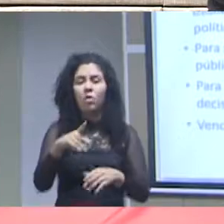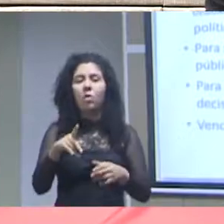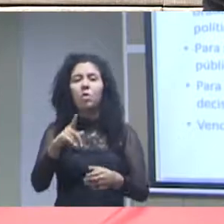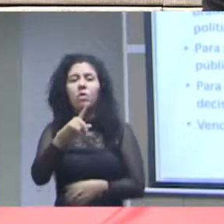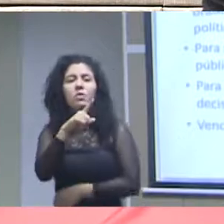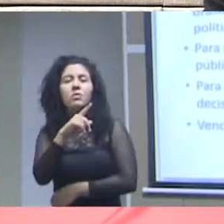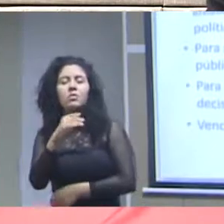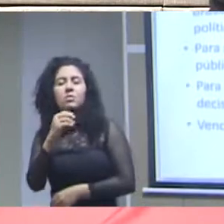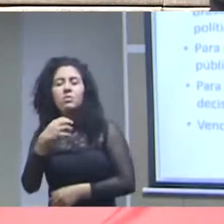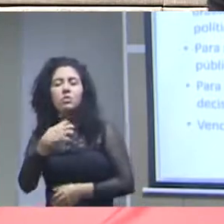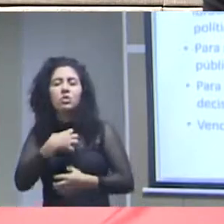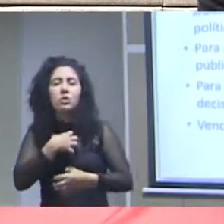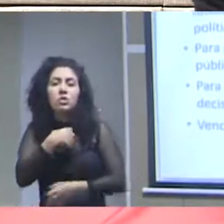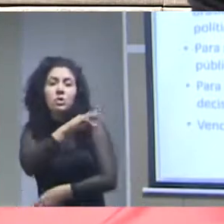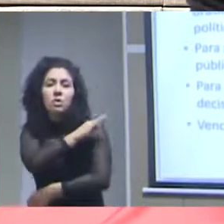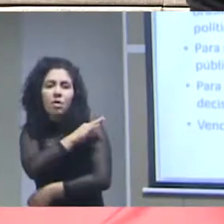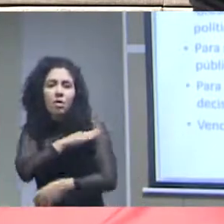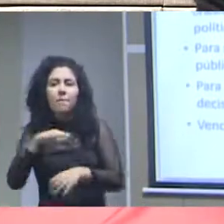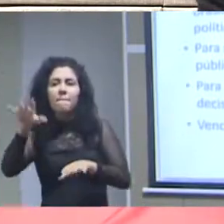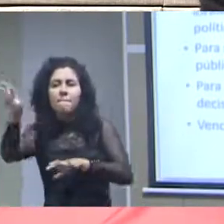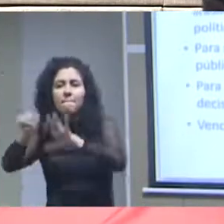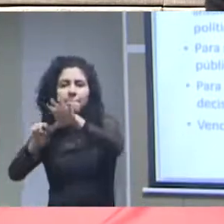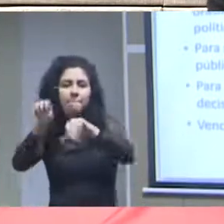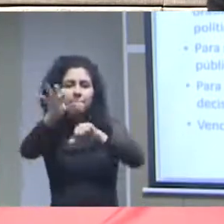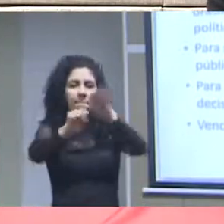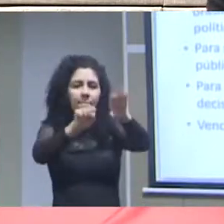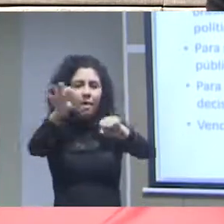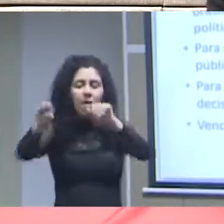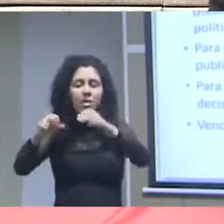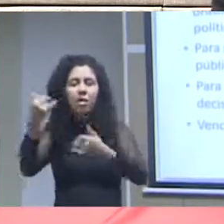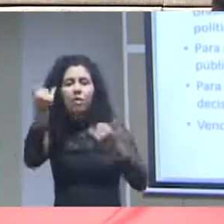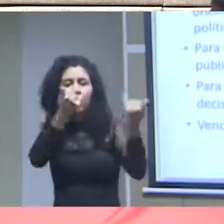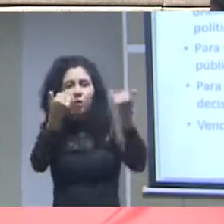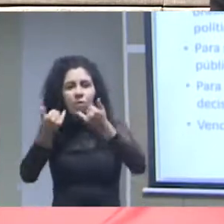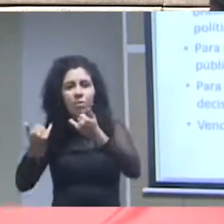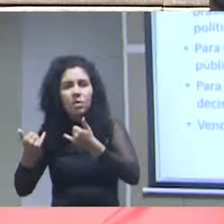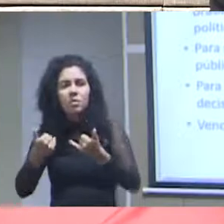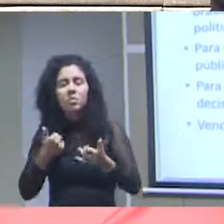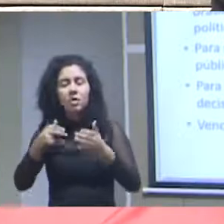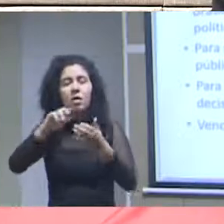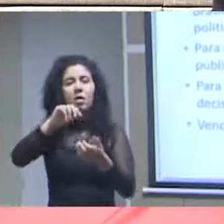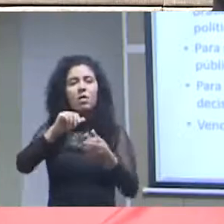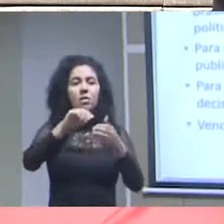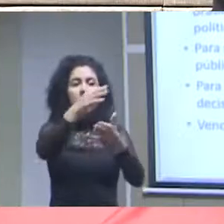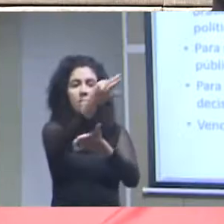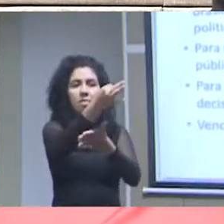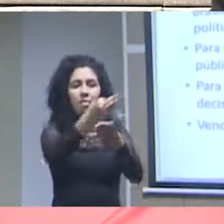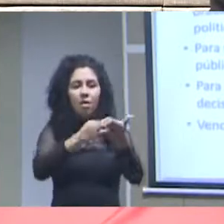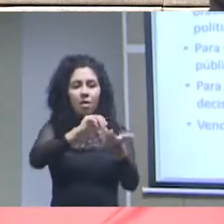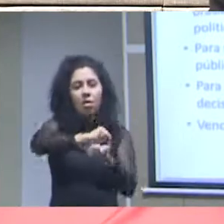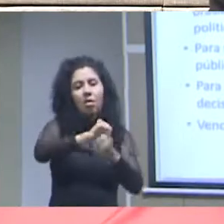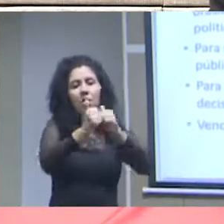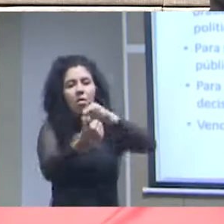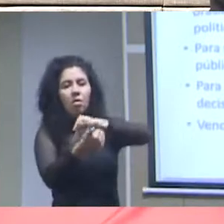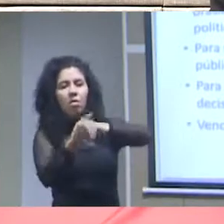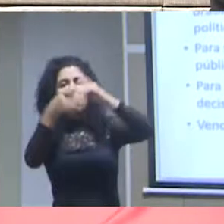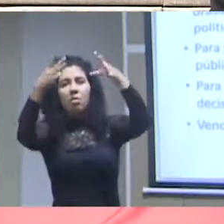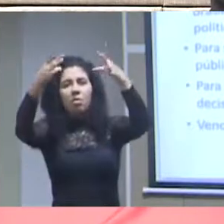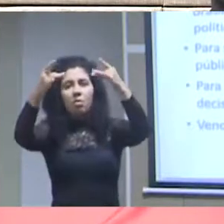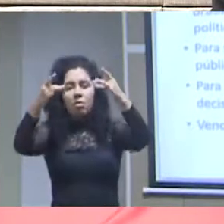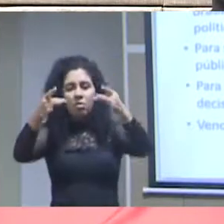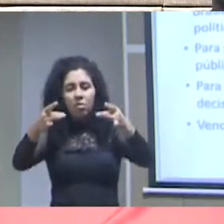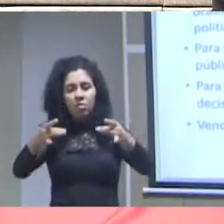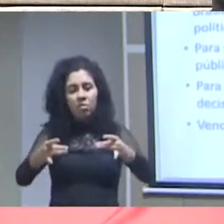para extrair informações que estão em texto e transformar em banco de dados estruturado e que permitissem as